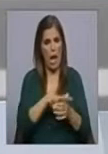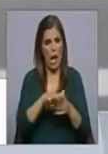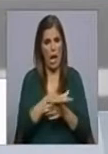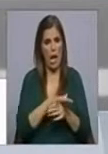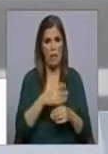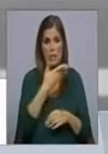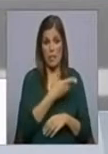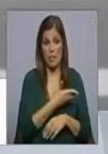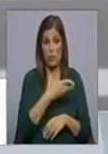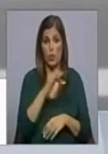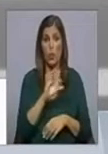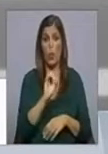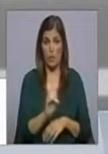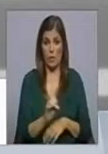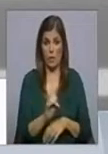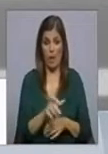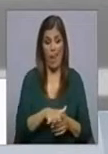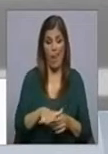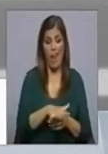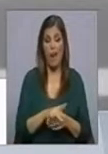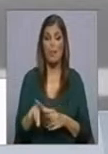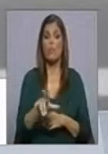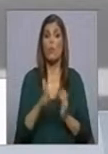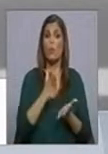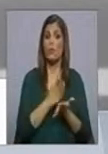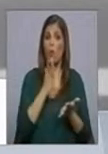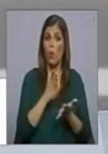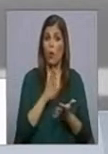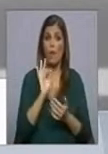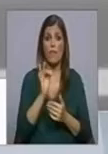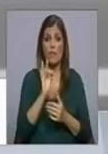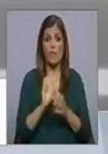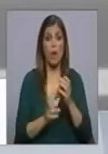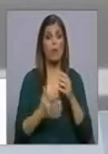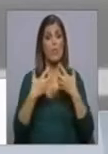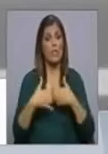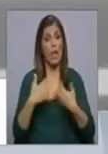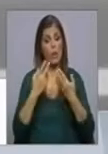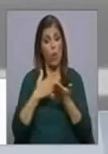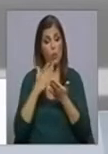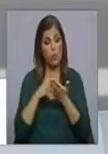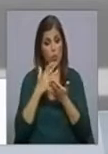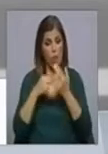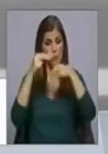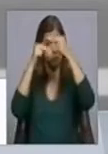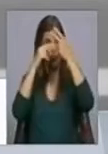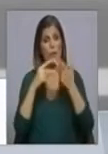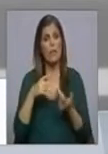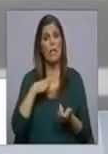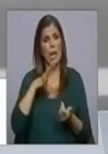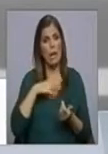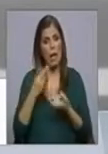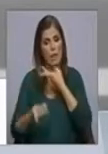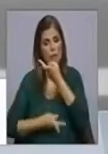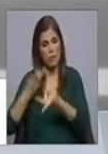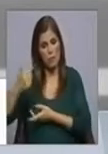140 casos na área metropolitana de Lisboa. A Federação dos Sindicatos da Construção reivindica testes para todos